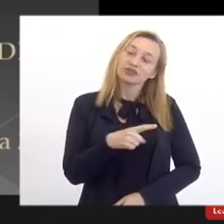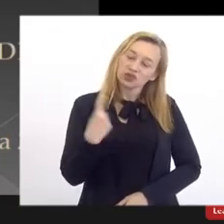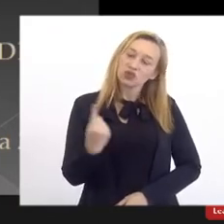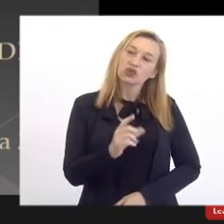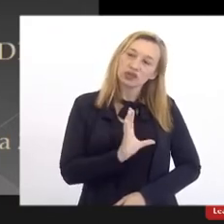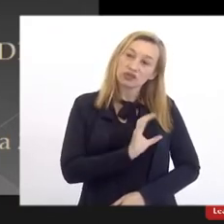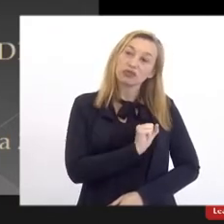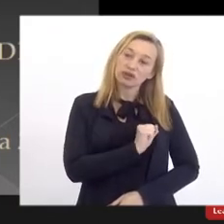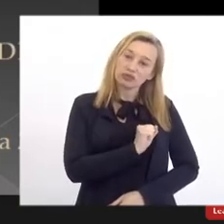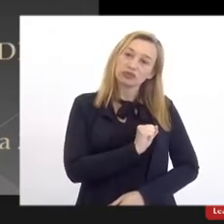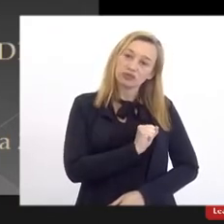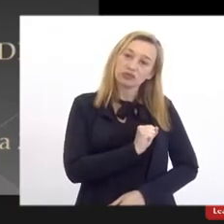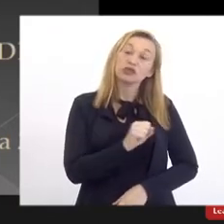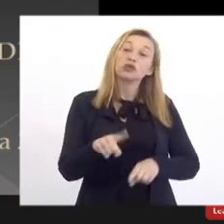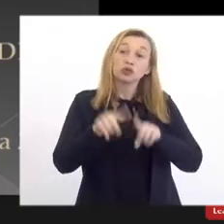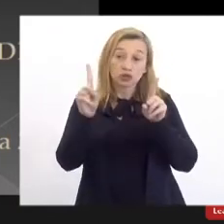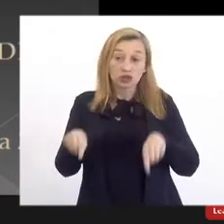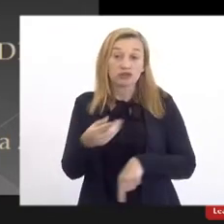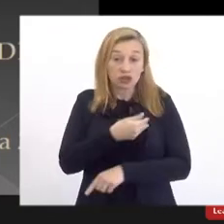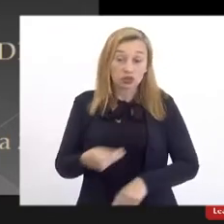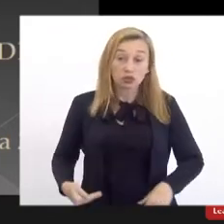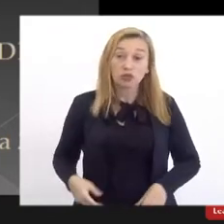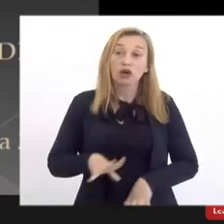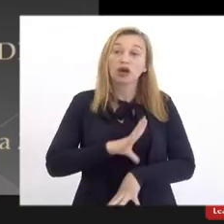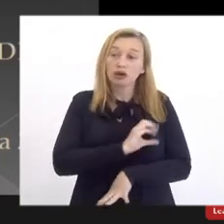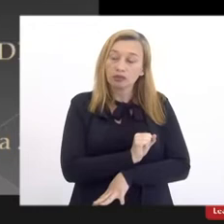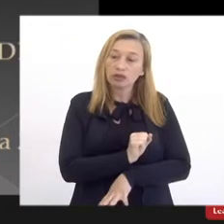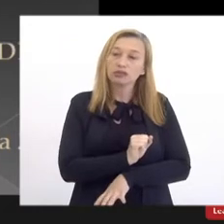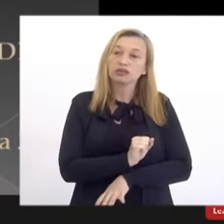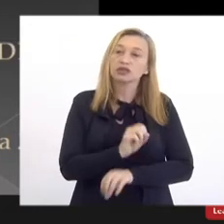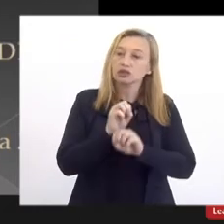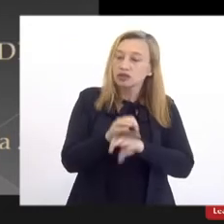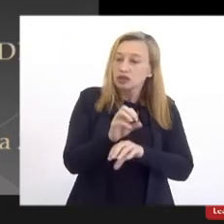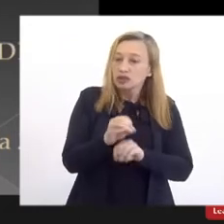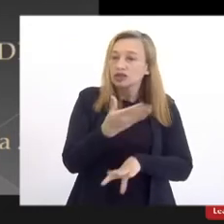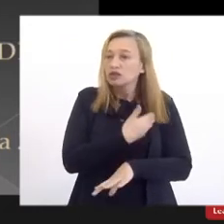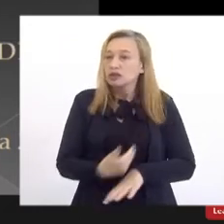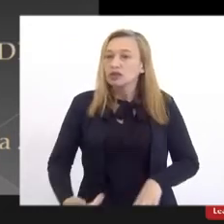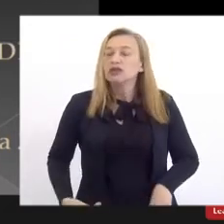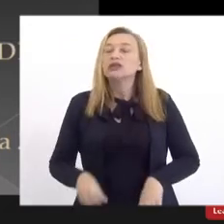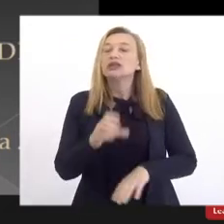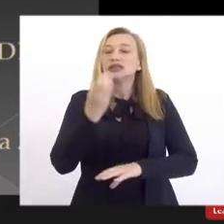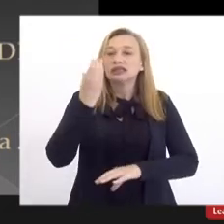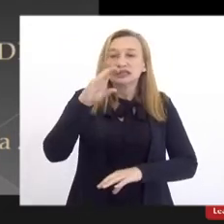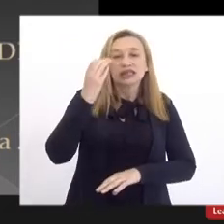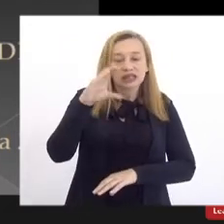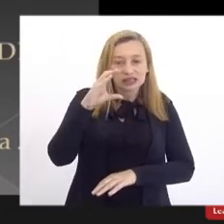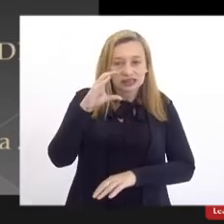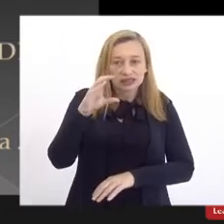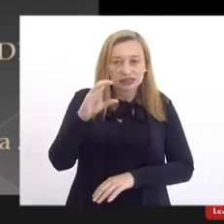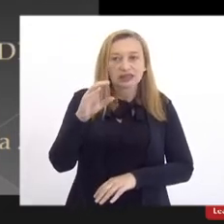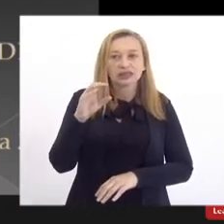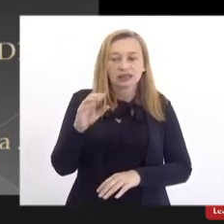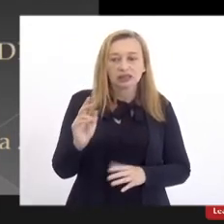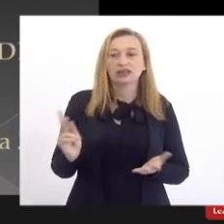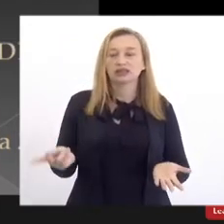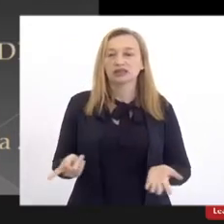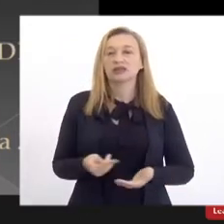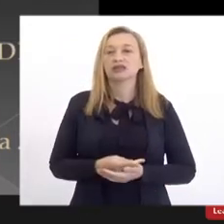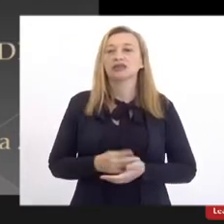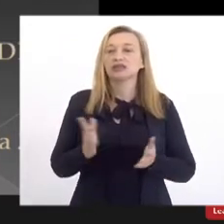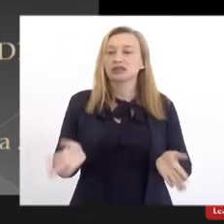amamos o serviço público, nós amamos a educação pública, nós amamos a ciência realizada pela